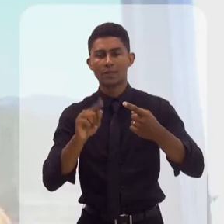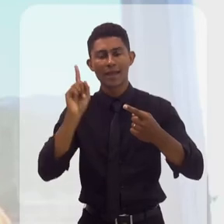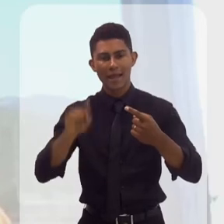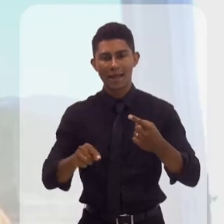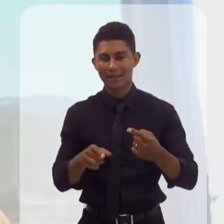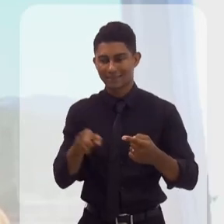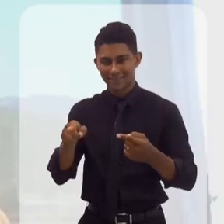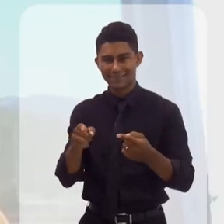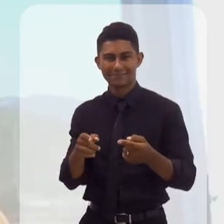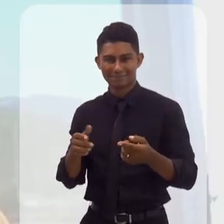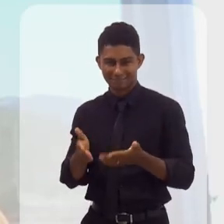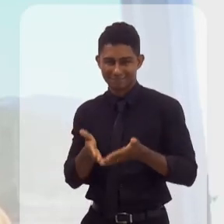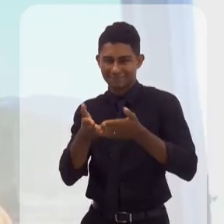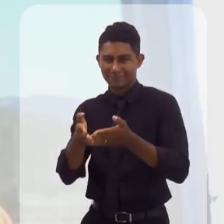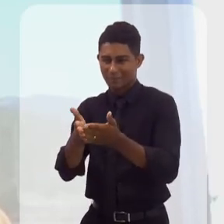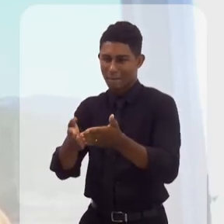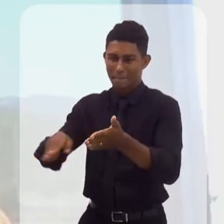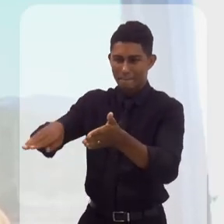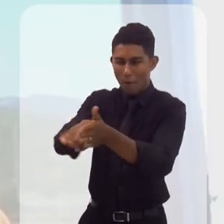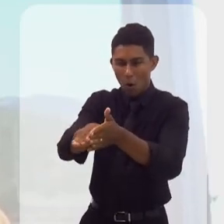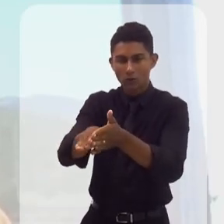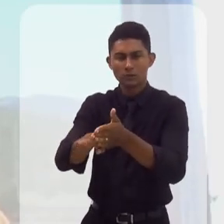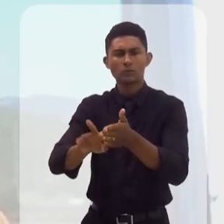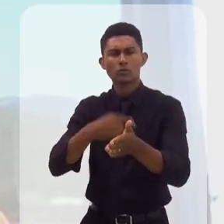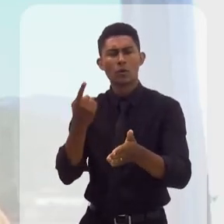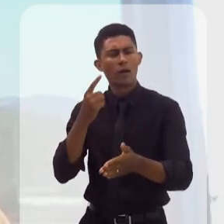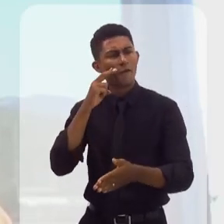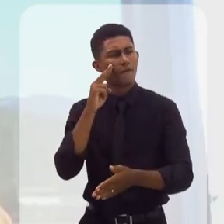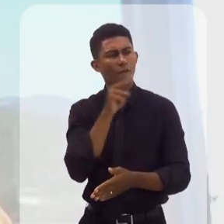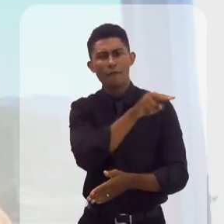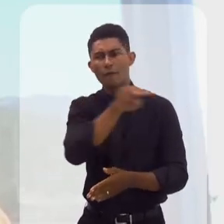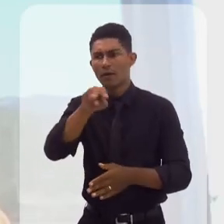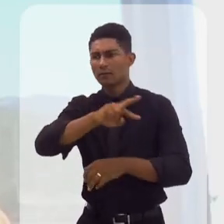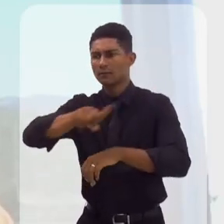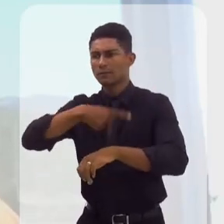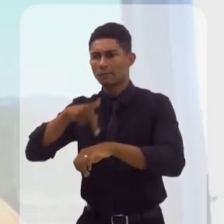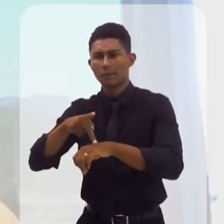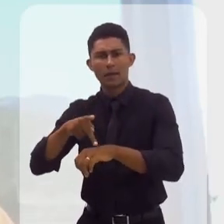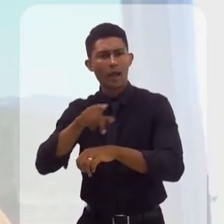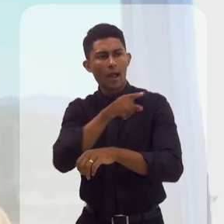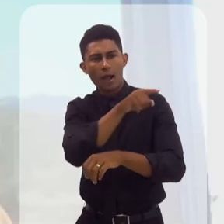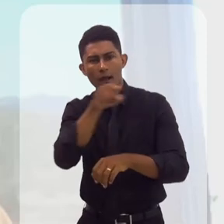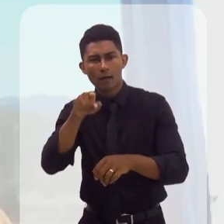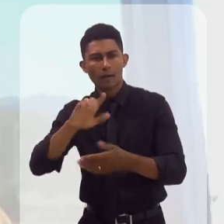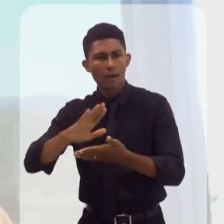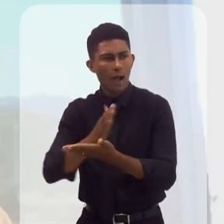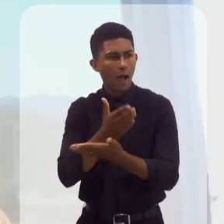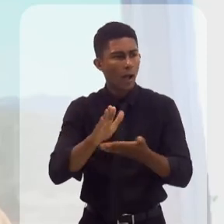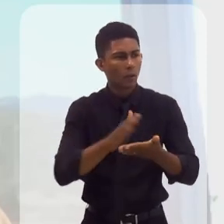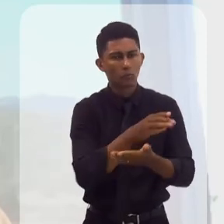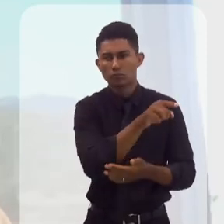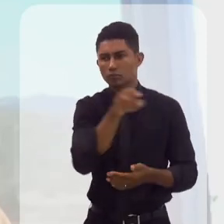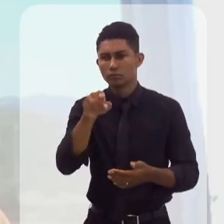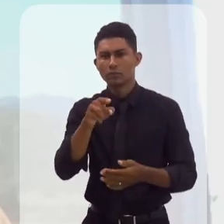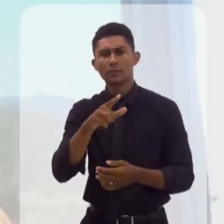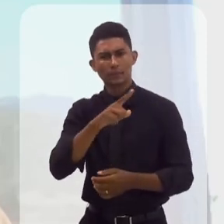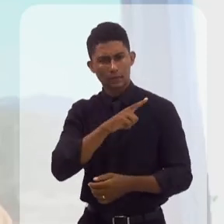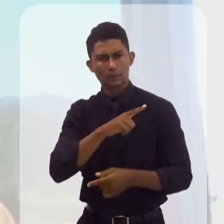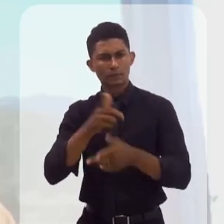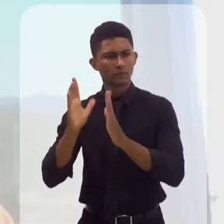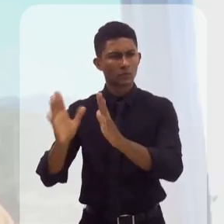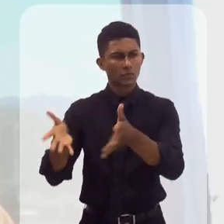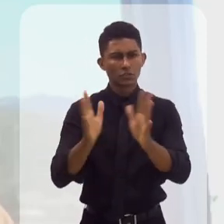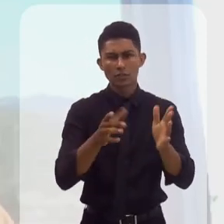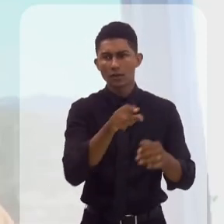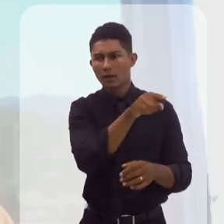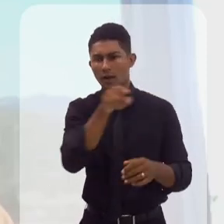capacidade portuária. O a gente tem visto em países onde esse mercado já está em estágio um pouco mais avançado é que